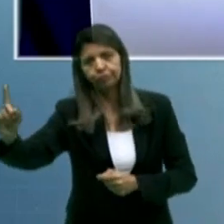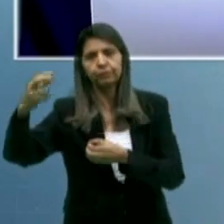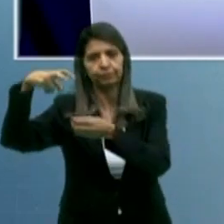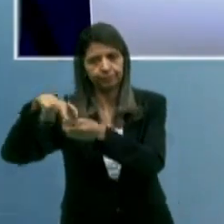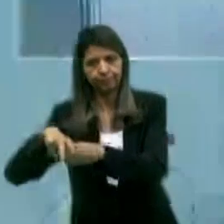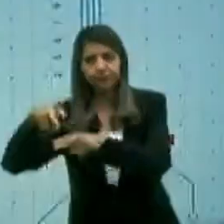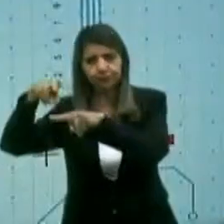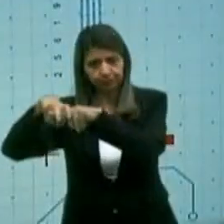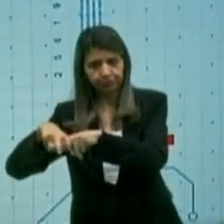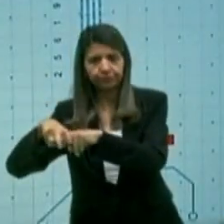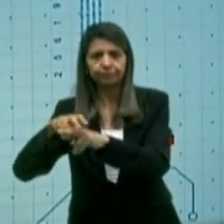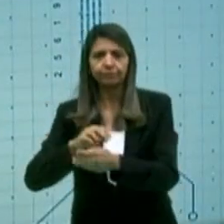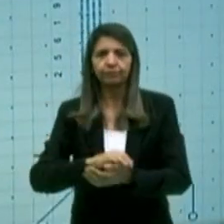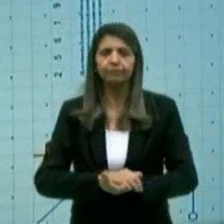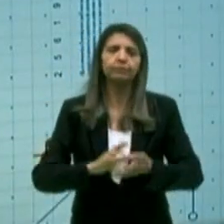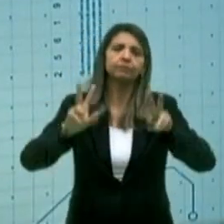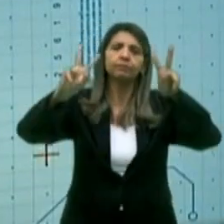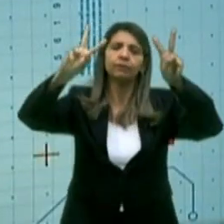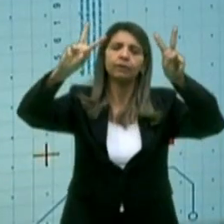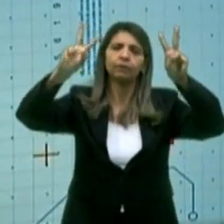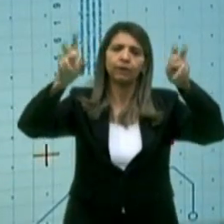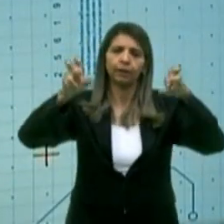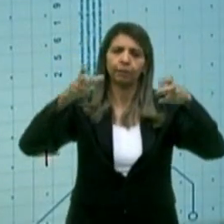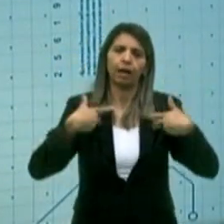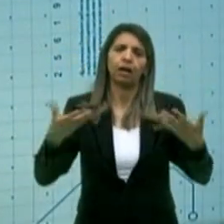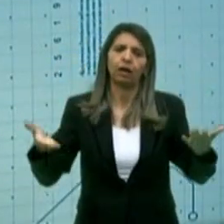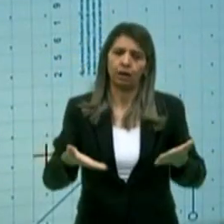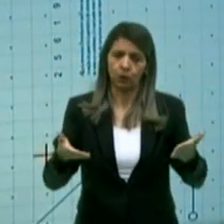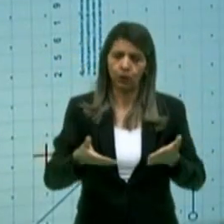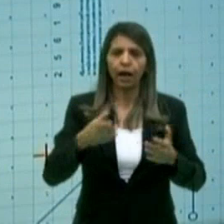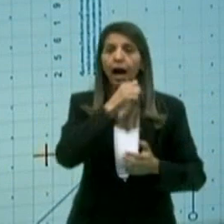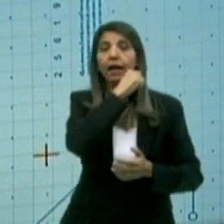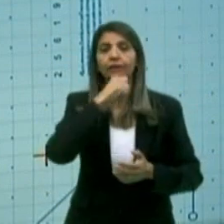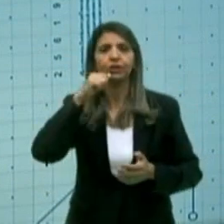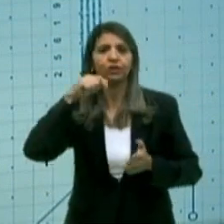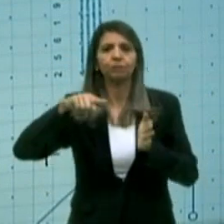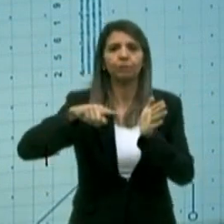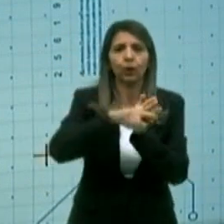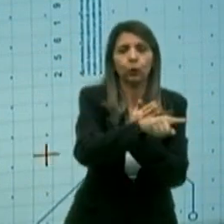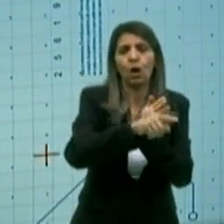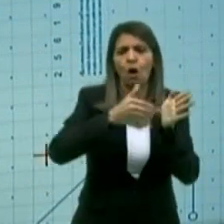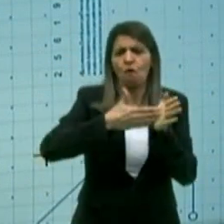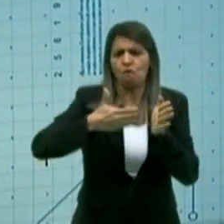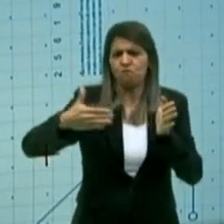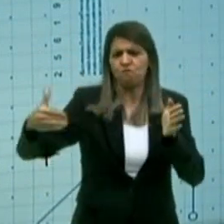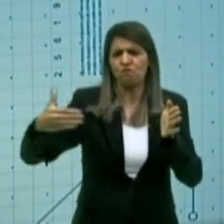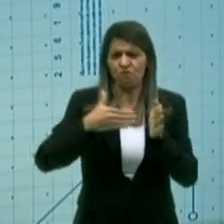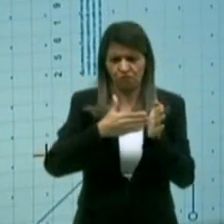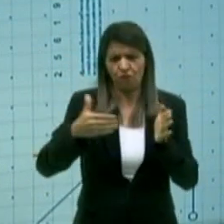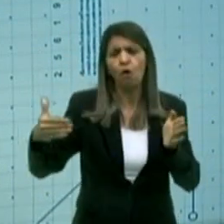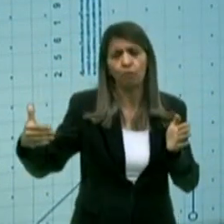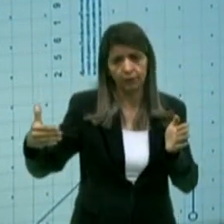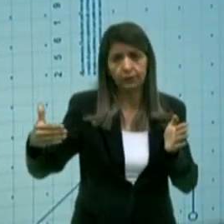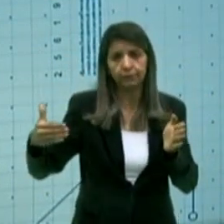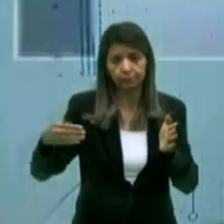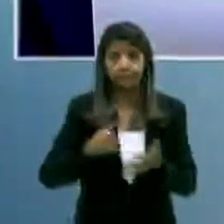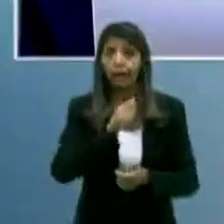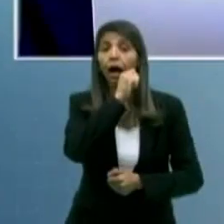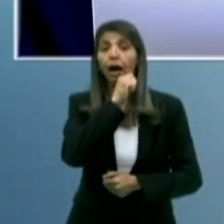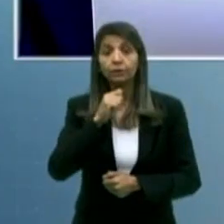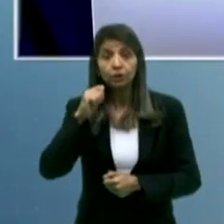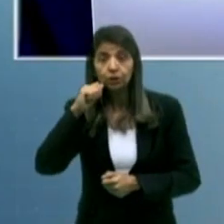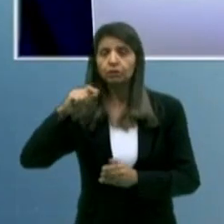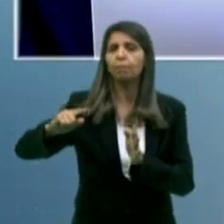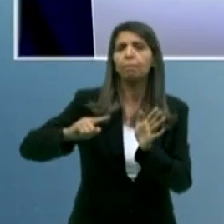O tema que vai ser perguntado pela Adjane Simplício é fome. E aí, Adjane, a quem